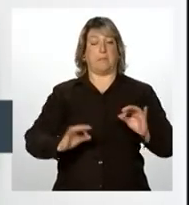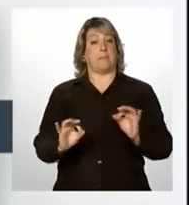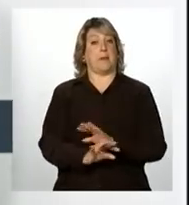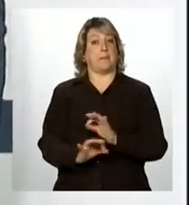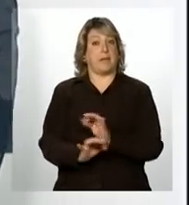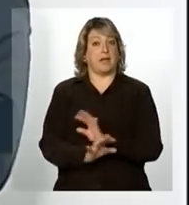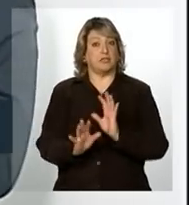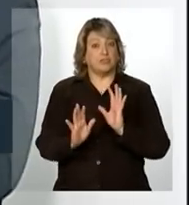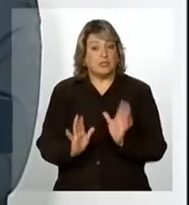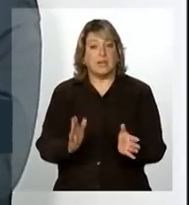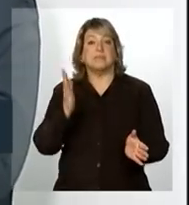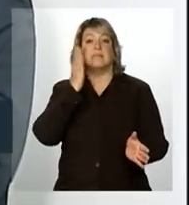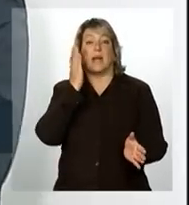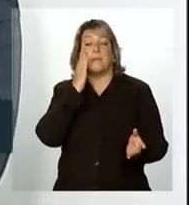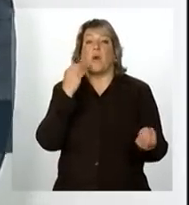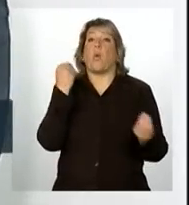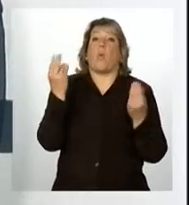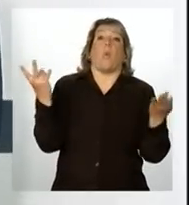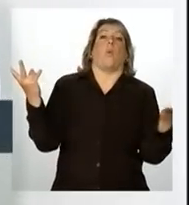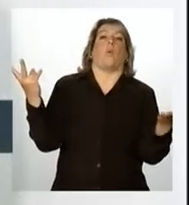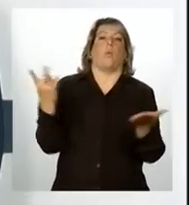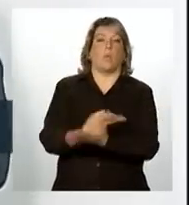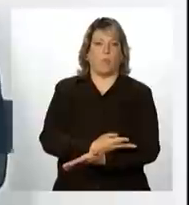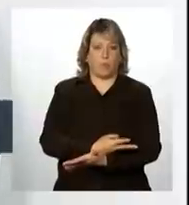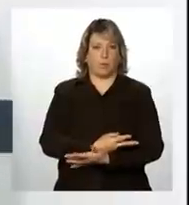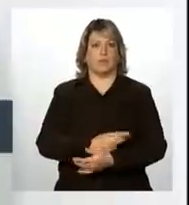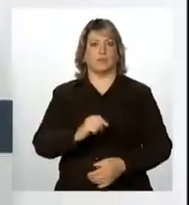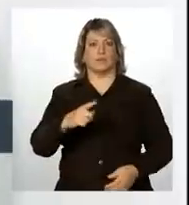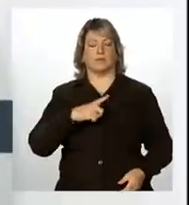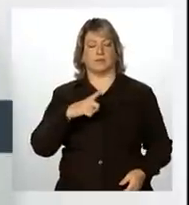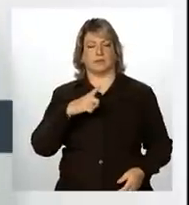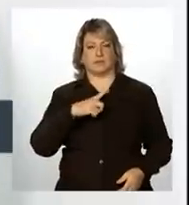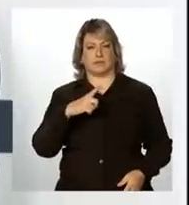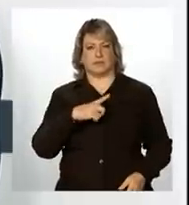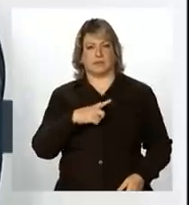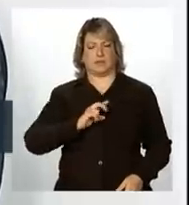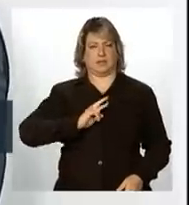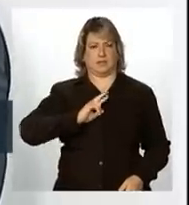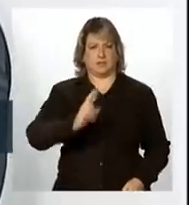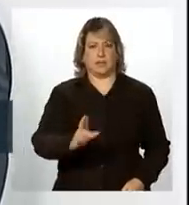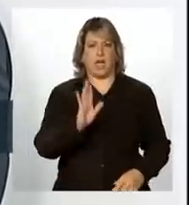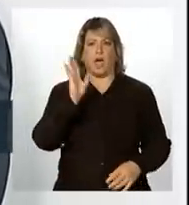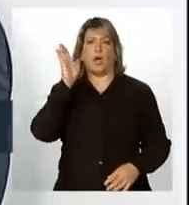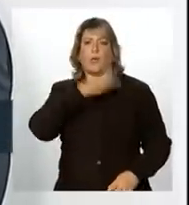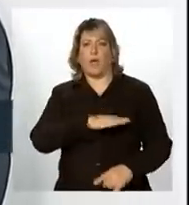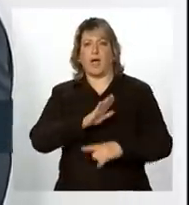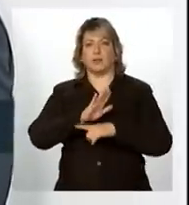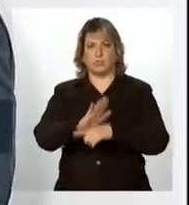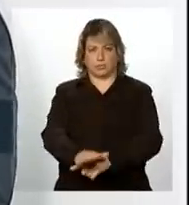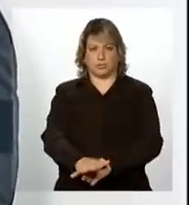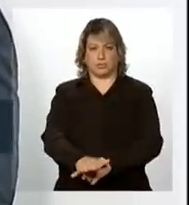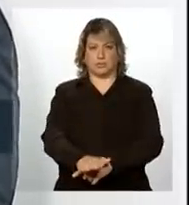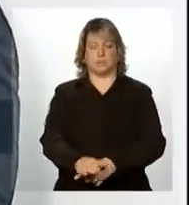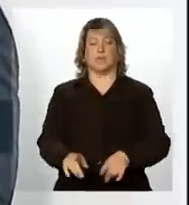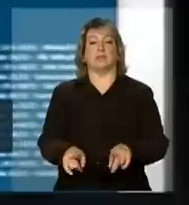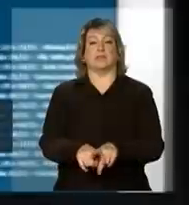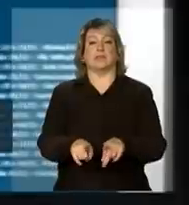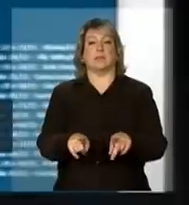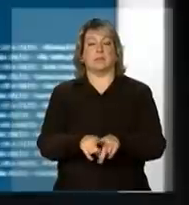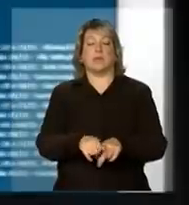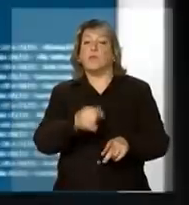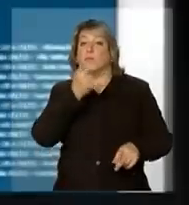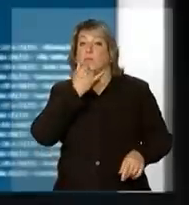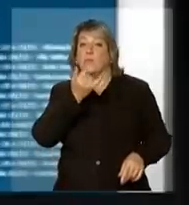preparado para lidar com as ações de resposta, mas, sobretudo, com as ações de